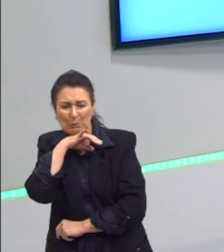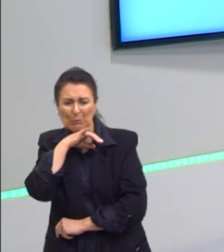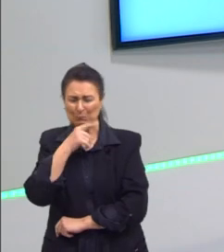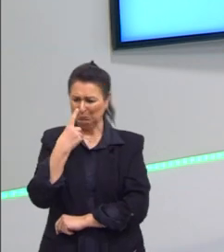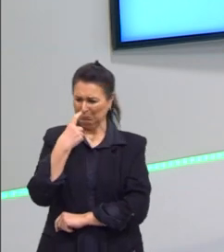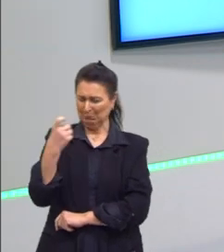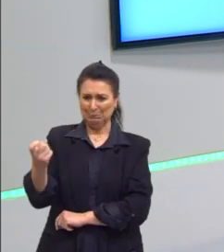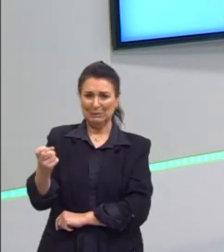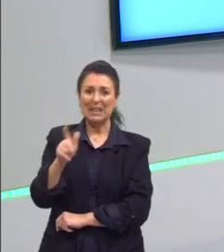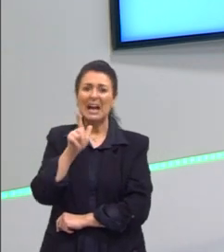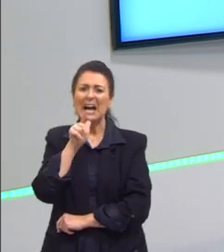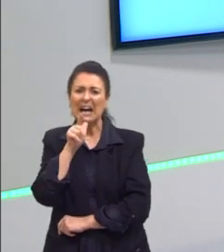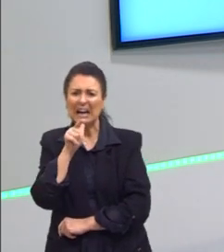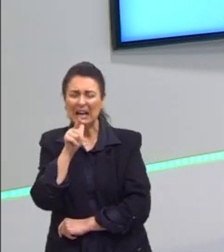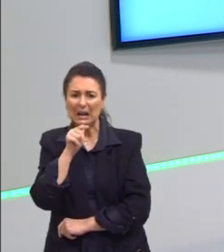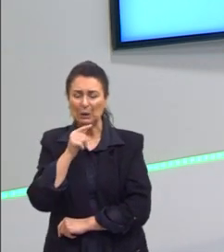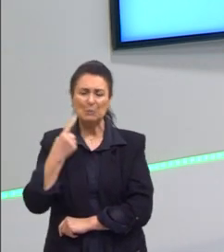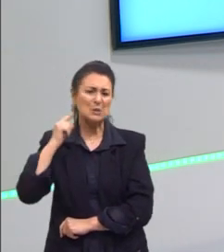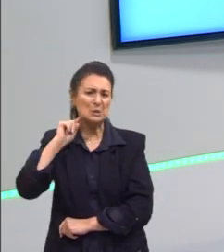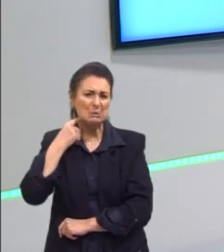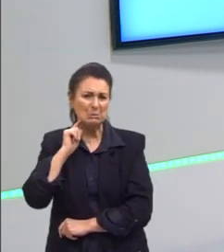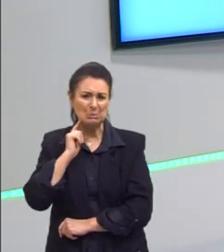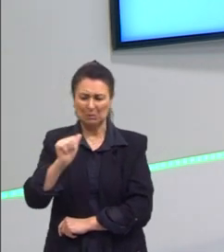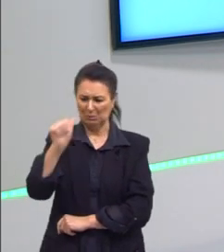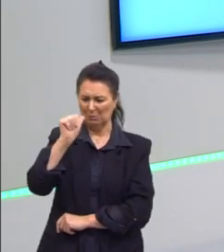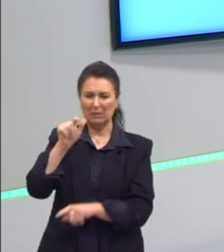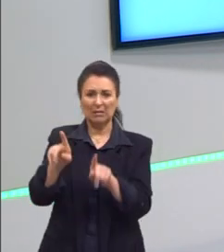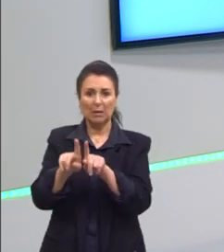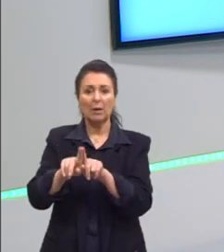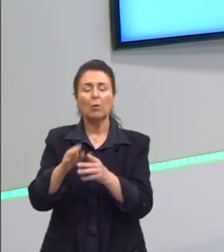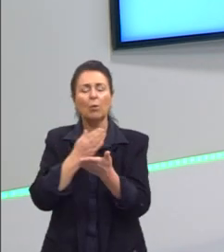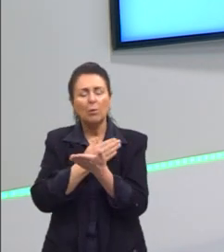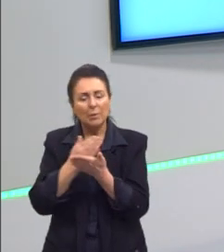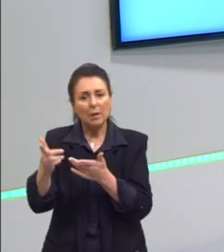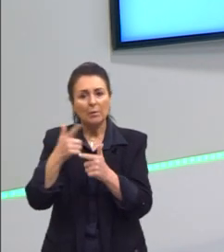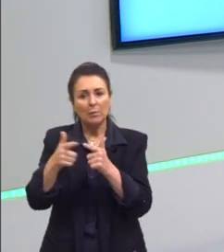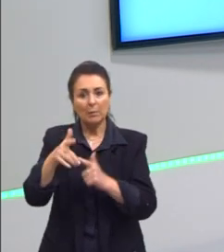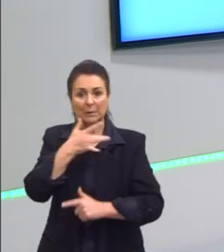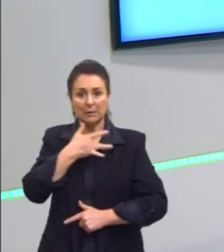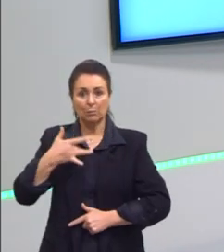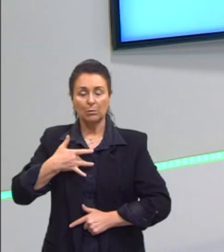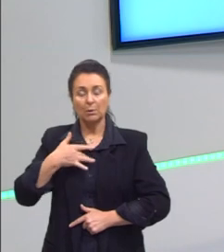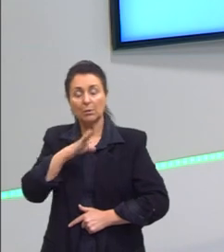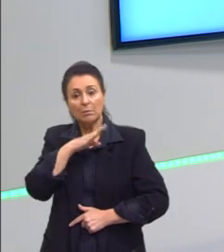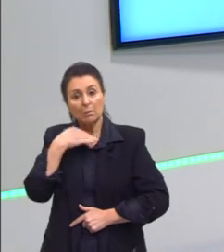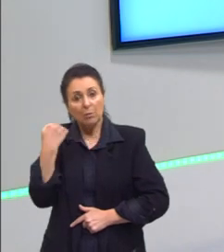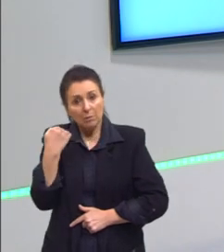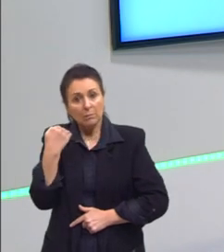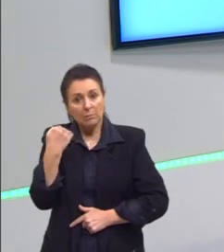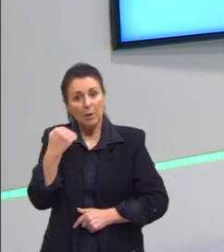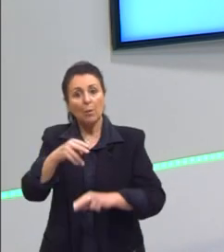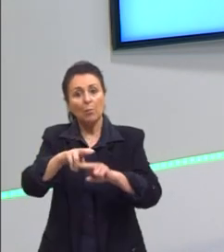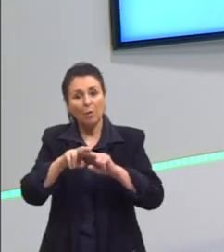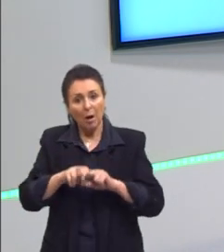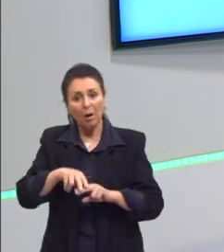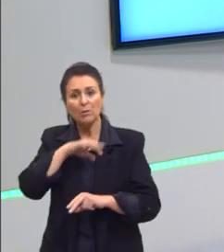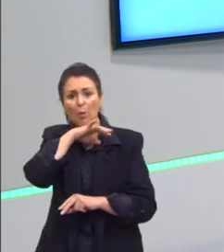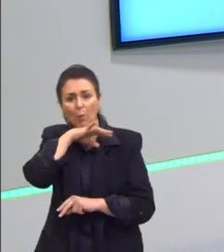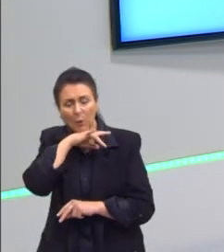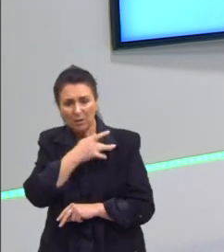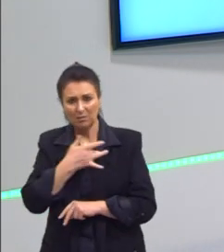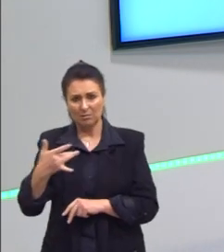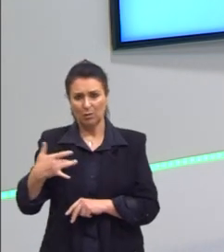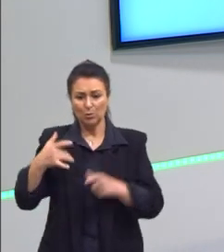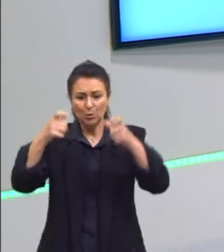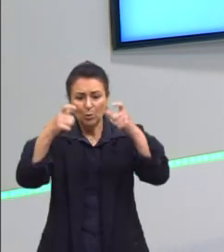água toda suja, então eles tinham problemas de saúde, eles acabavam morrendo em condições muito ruins na prisão, e